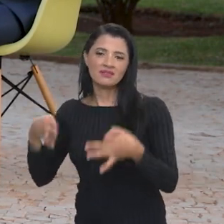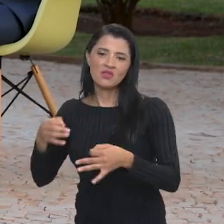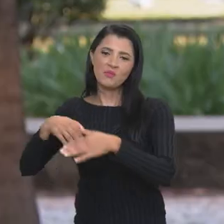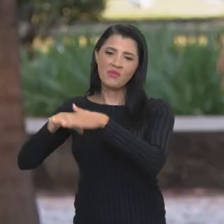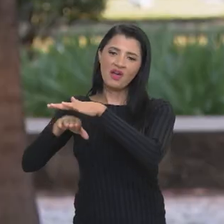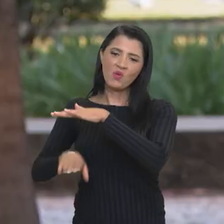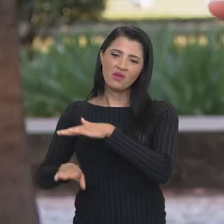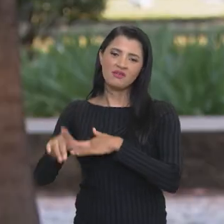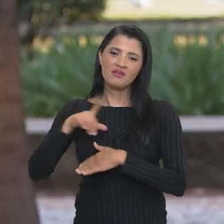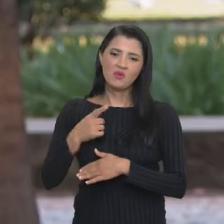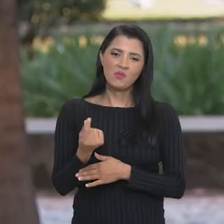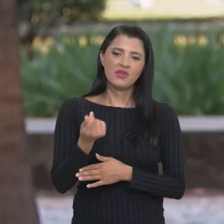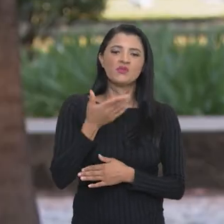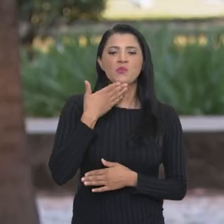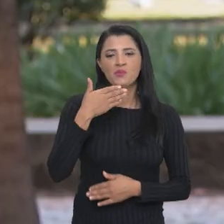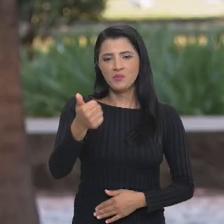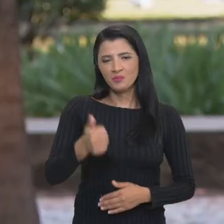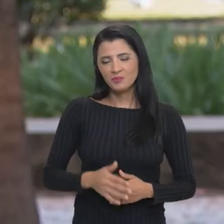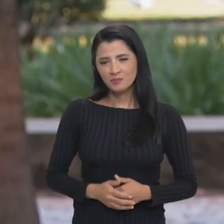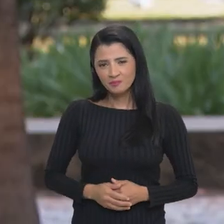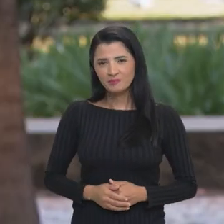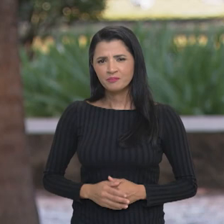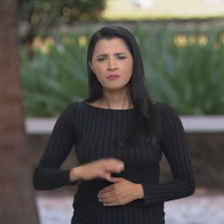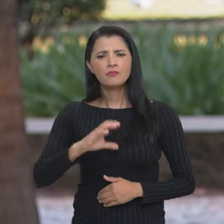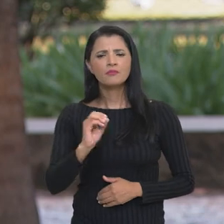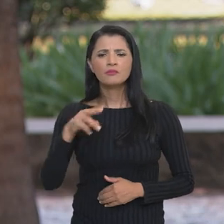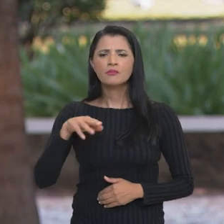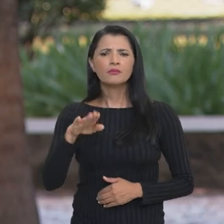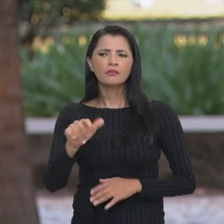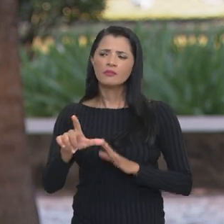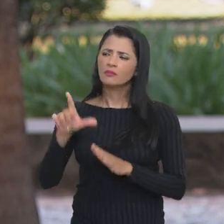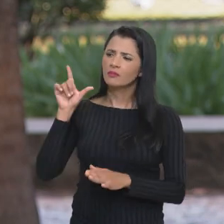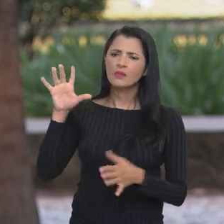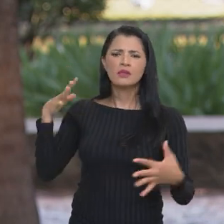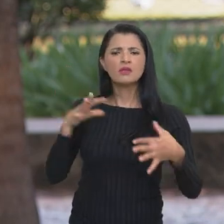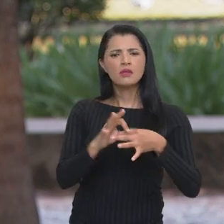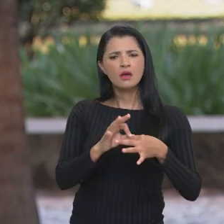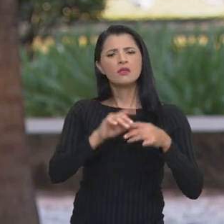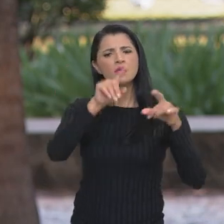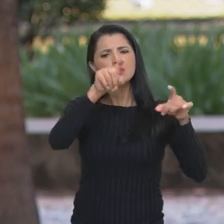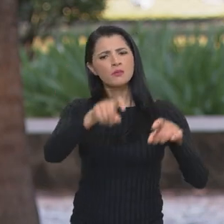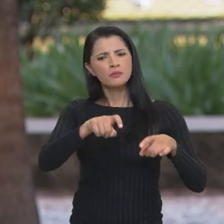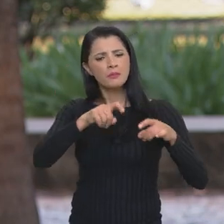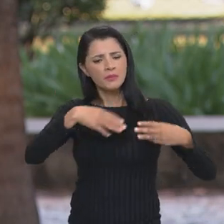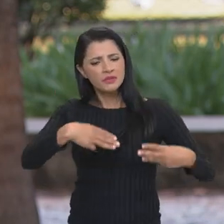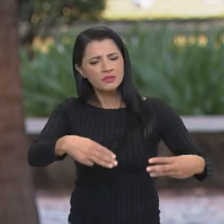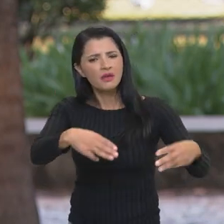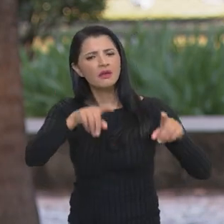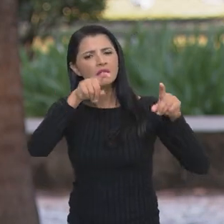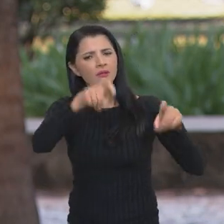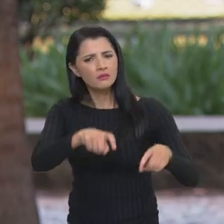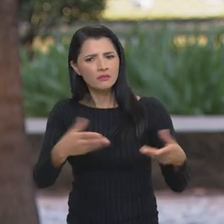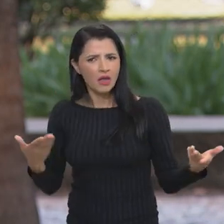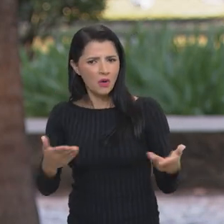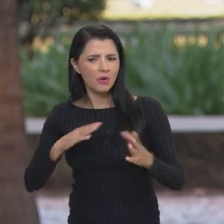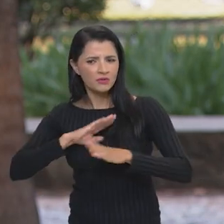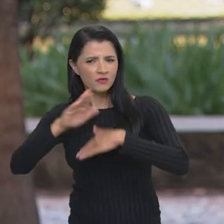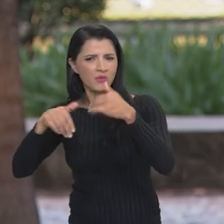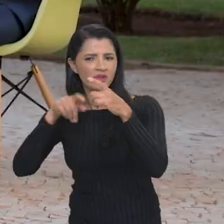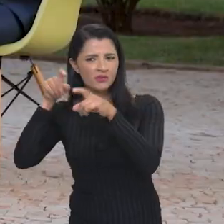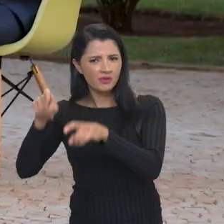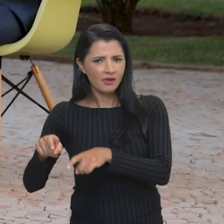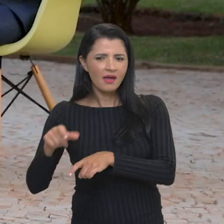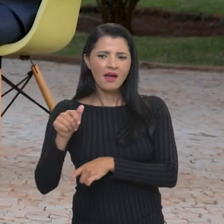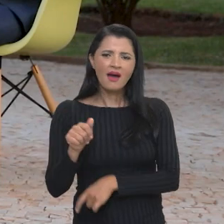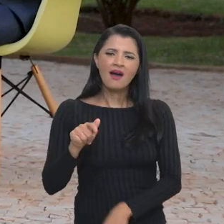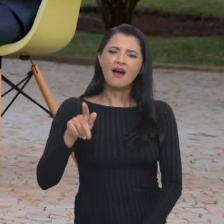A Conab antes sempre foi ligada ao Ministério da Agricultura e agora ao Ministério do Desenvolvimento Agrário que também foi recriado, havia sido